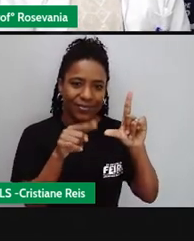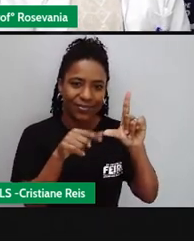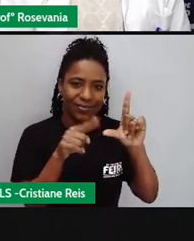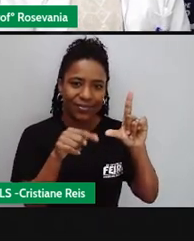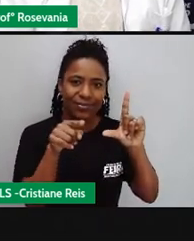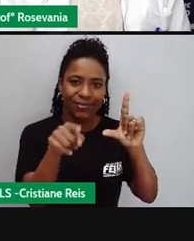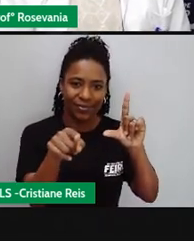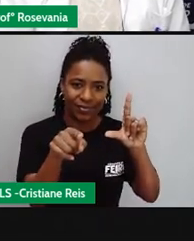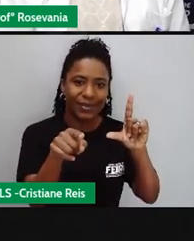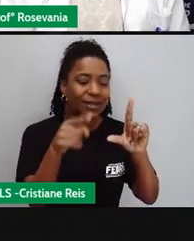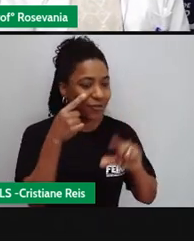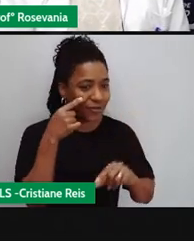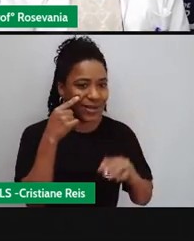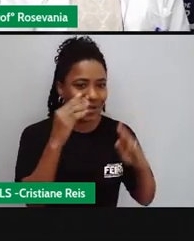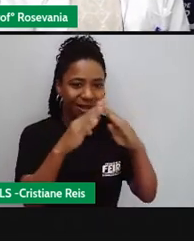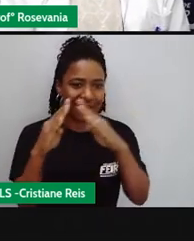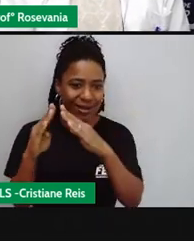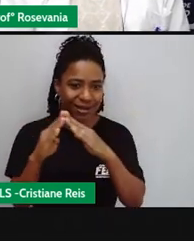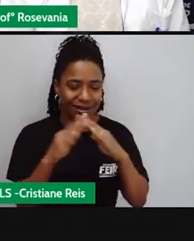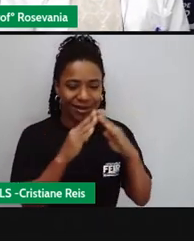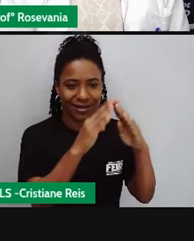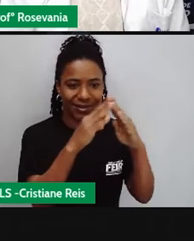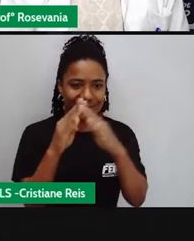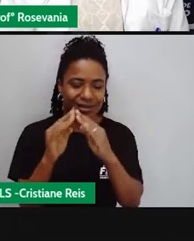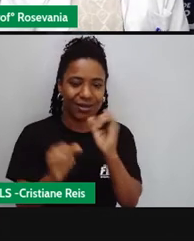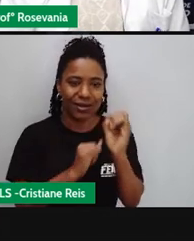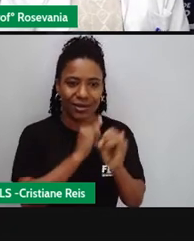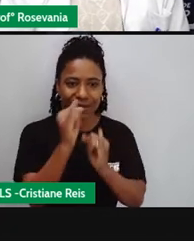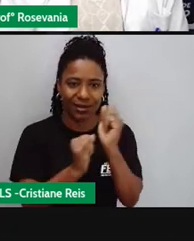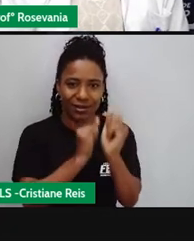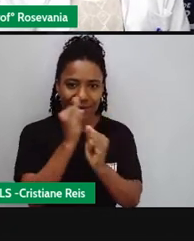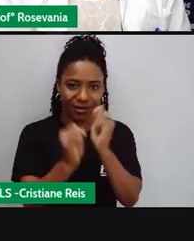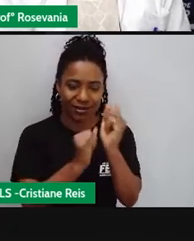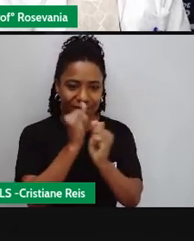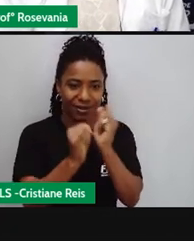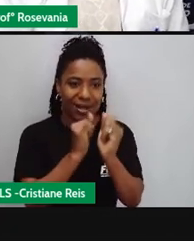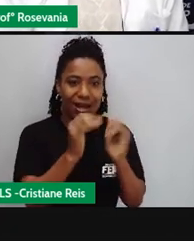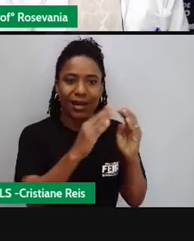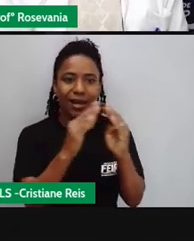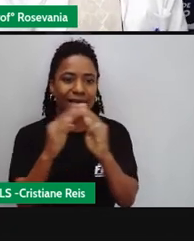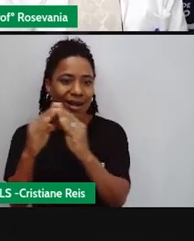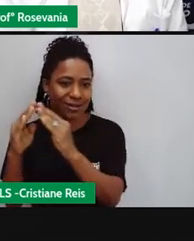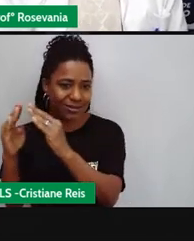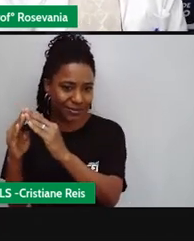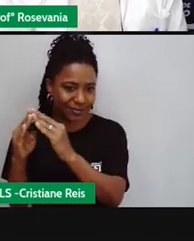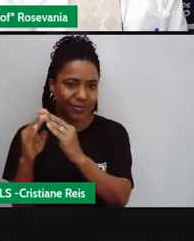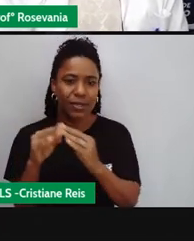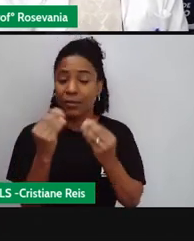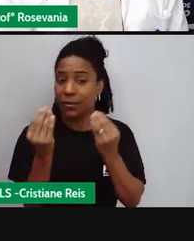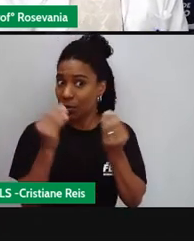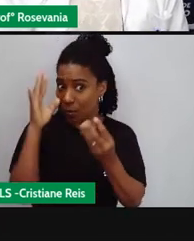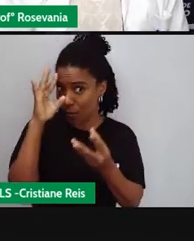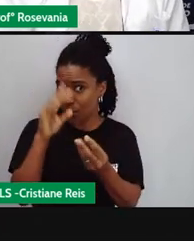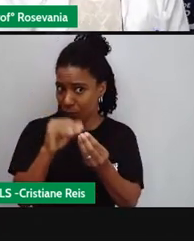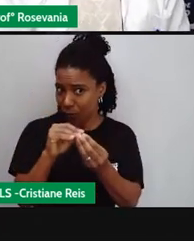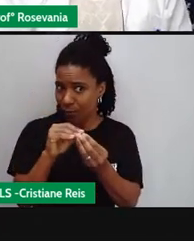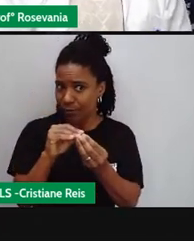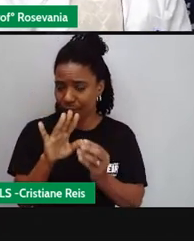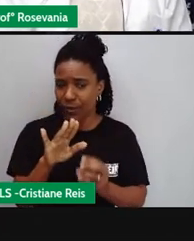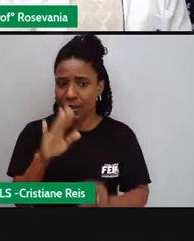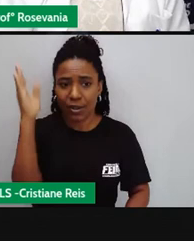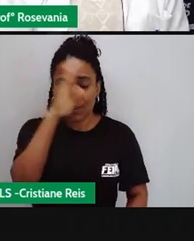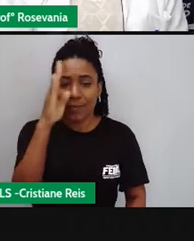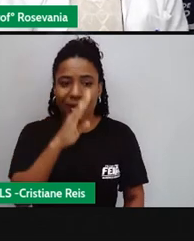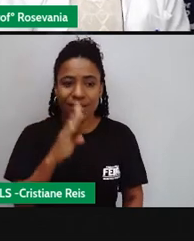falando dos domicílios com acesso à internet para o total de domicílios bora entender de modo geral no Brasil é